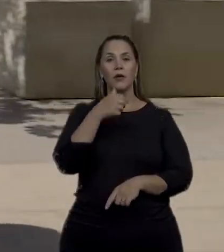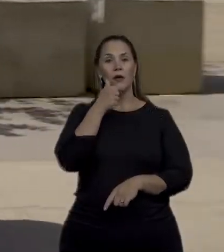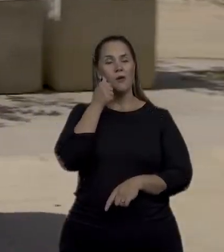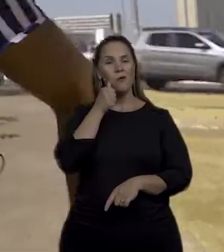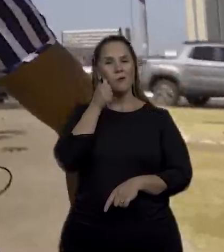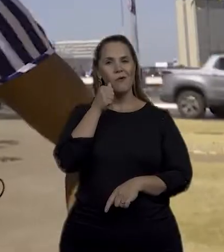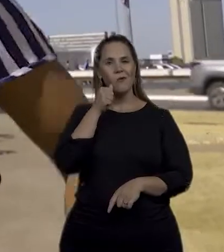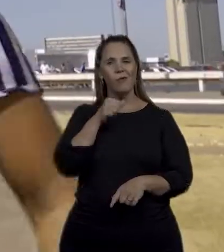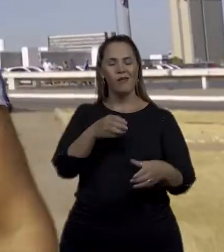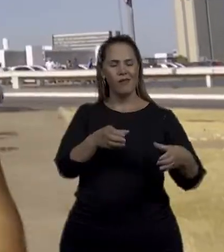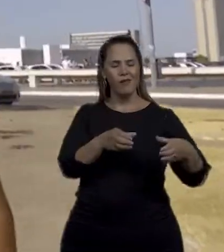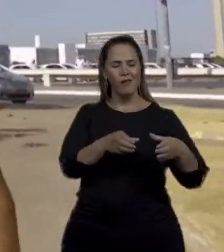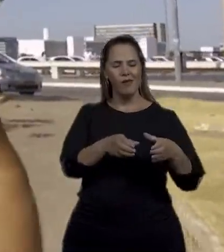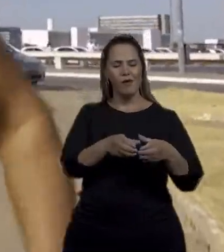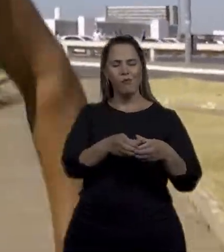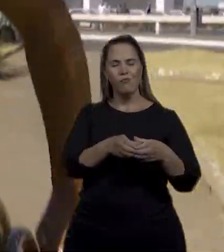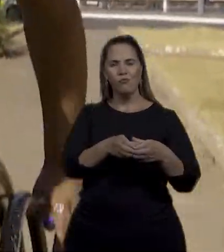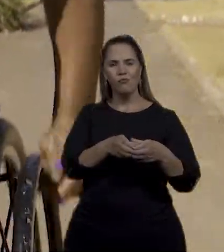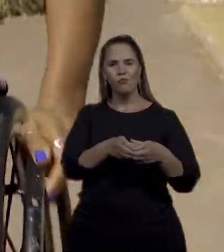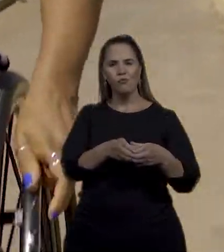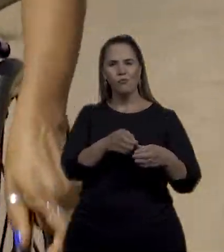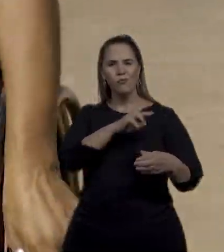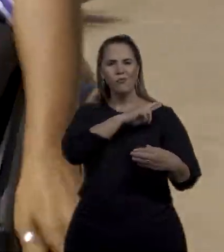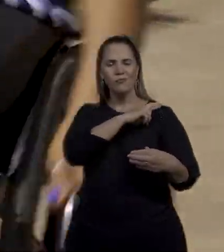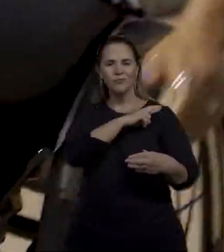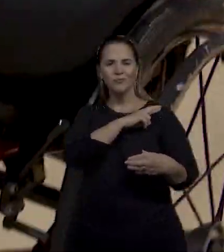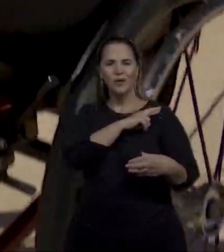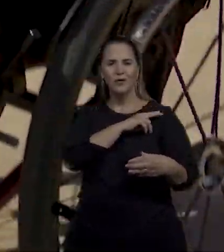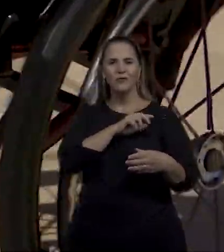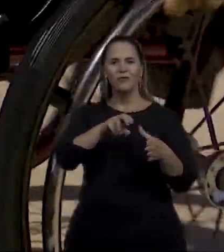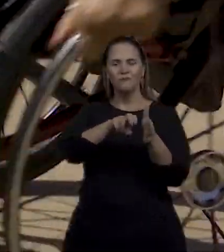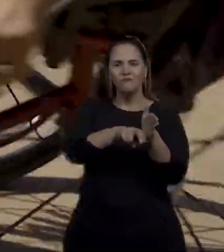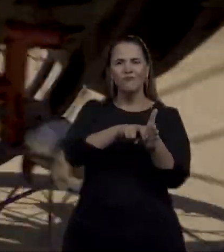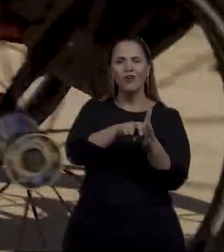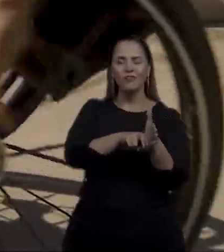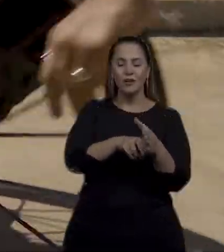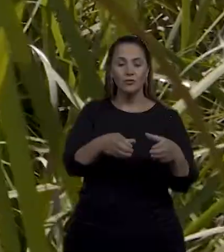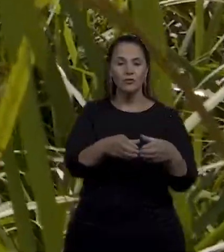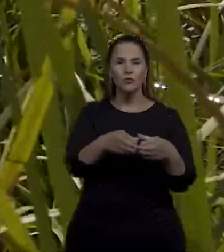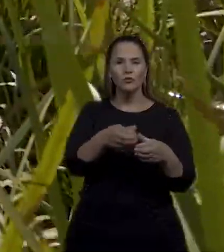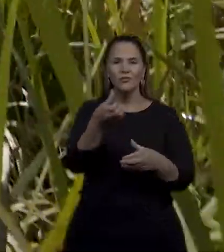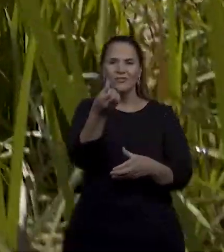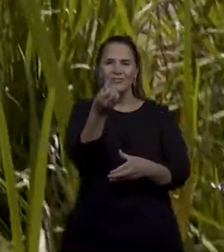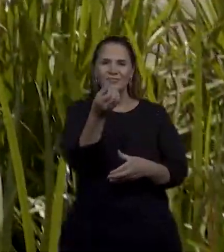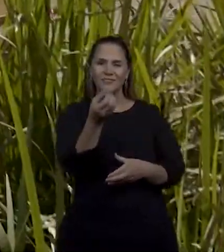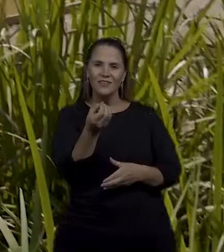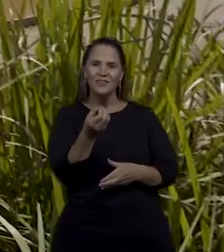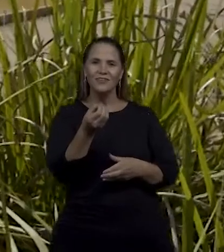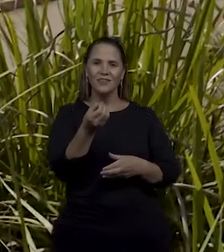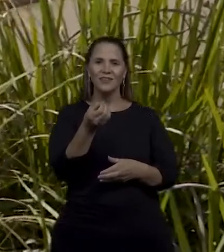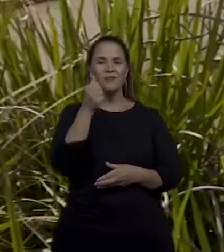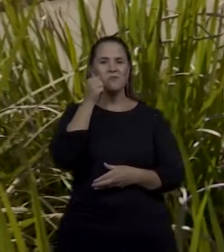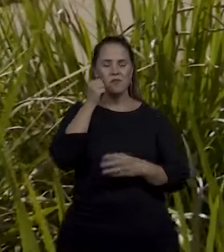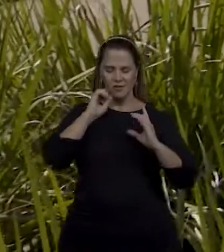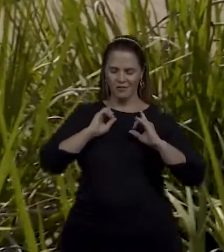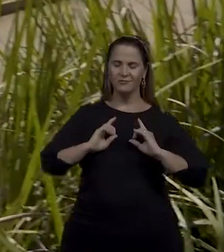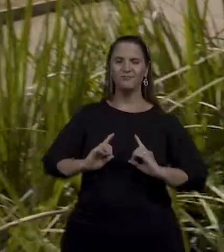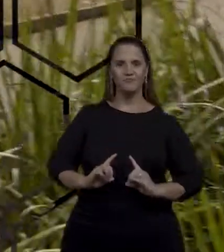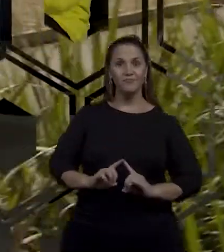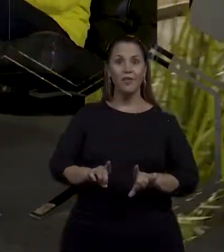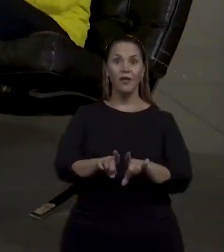Conheça o coletivo que reúne hoje mais de 60 meninas e mulheres com algum tipo de deficiência.